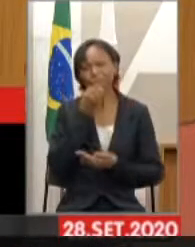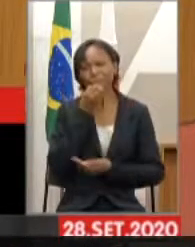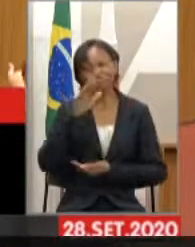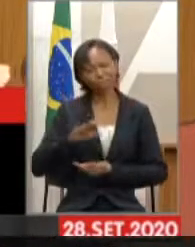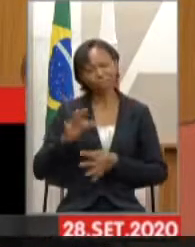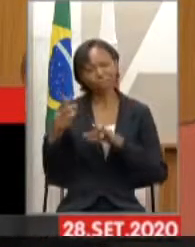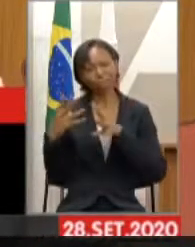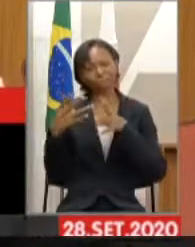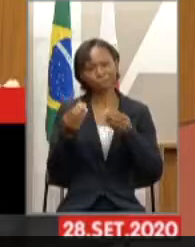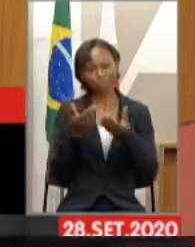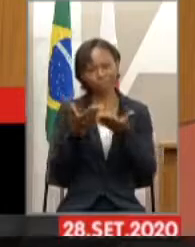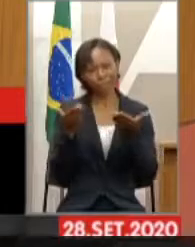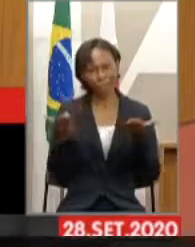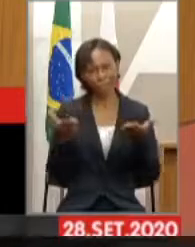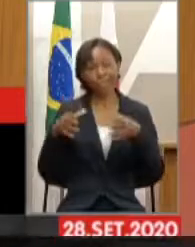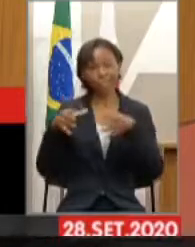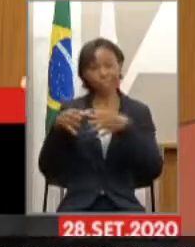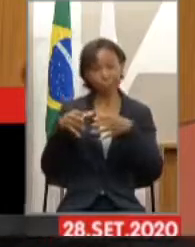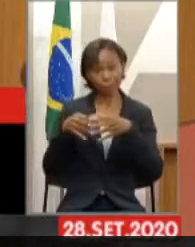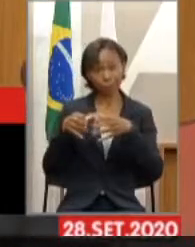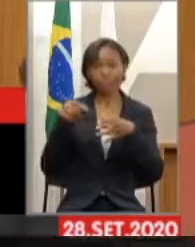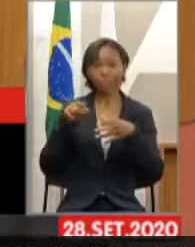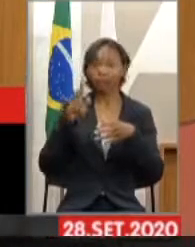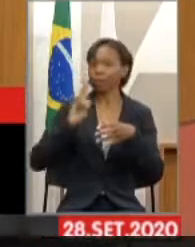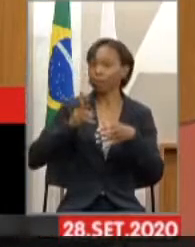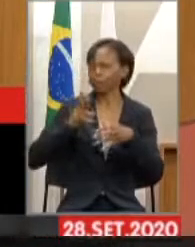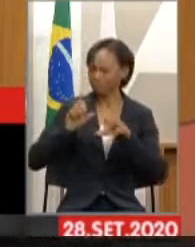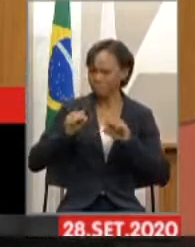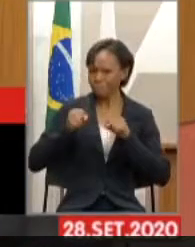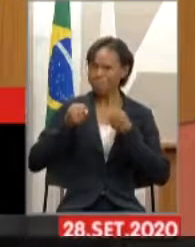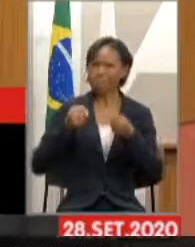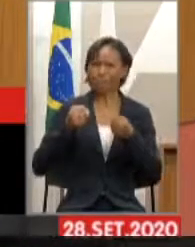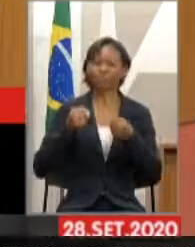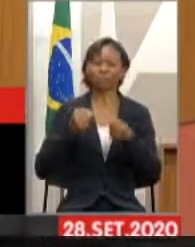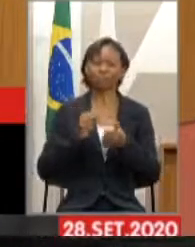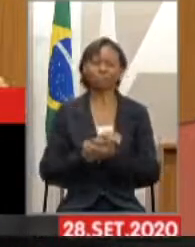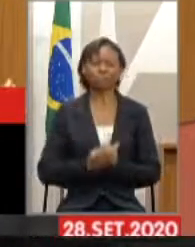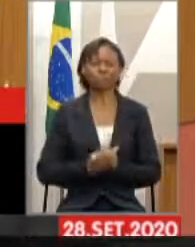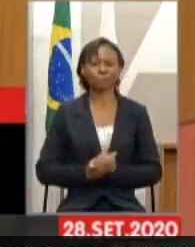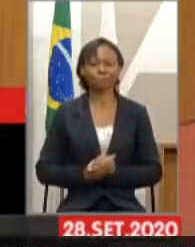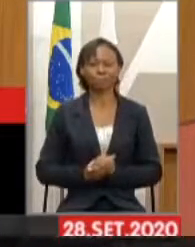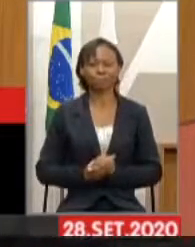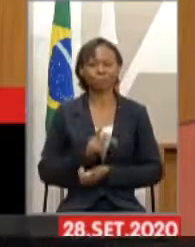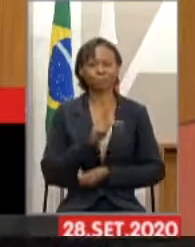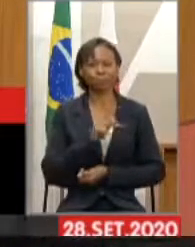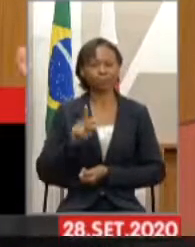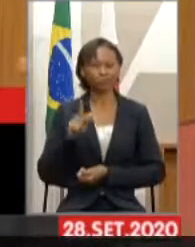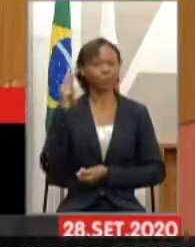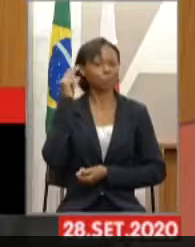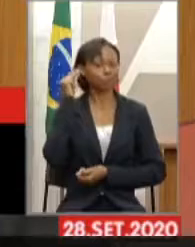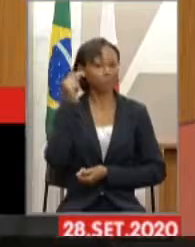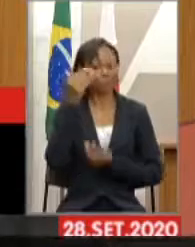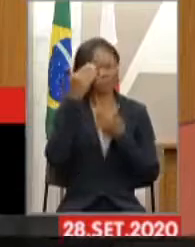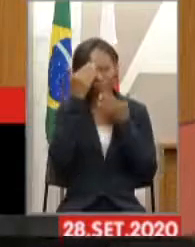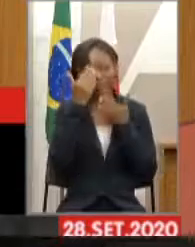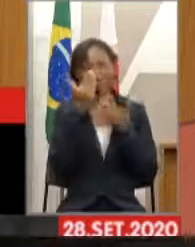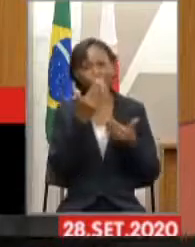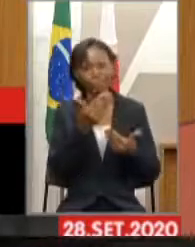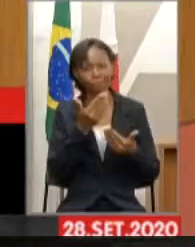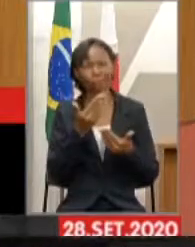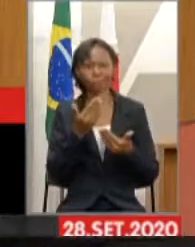todos e que a comissão siga cada vez mais forte. Muito obrigado, professor Marcelo, que